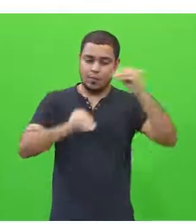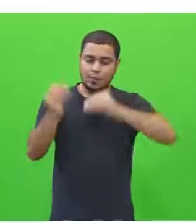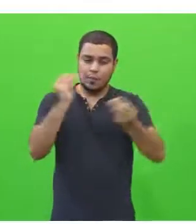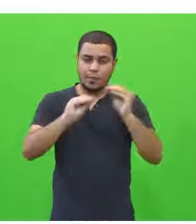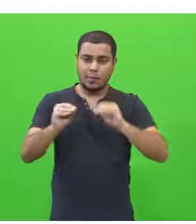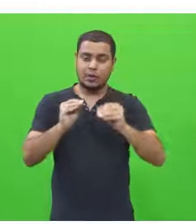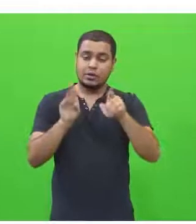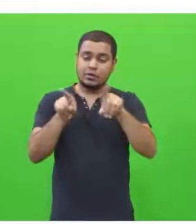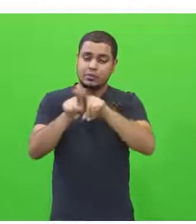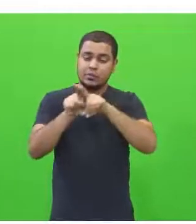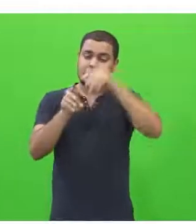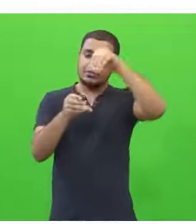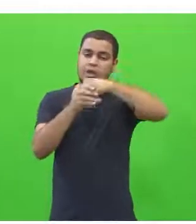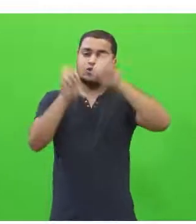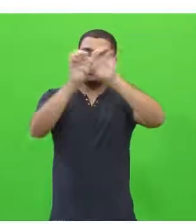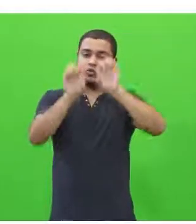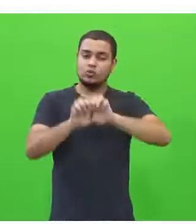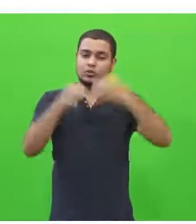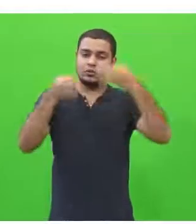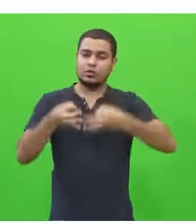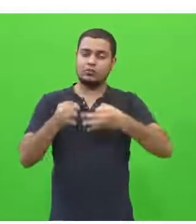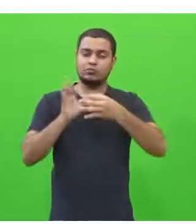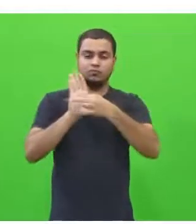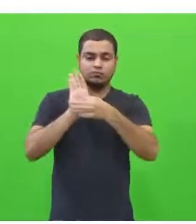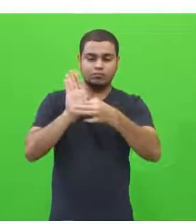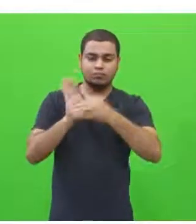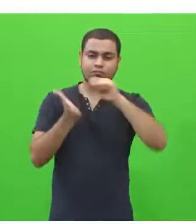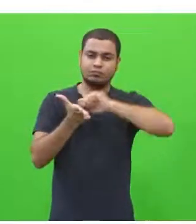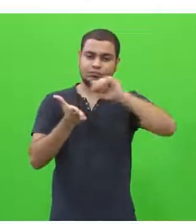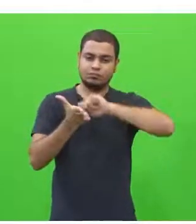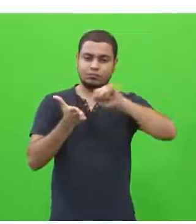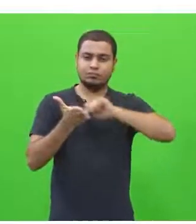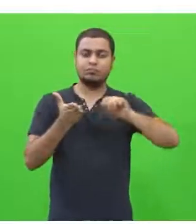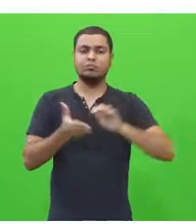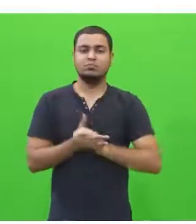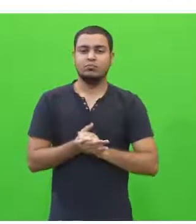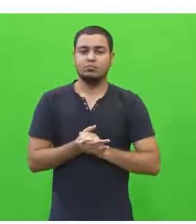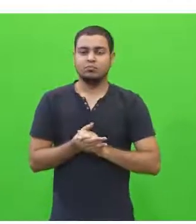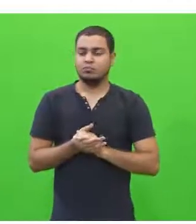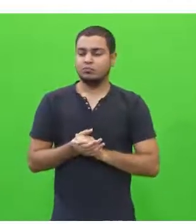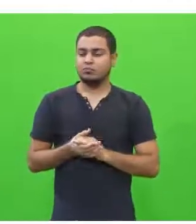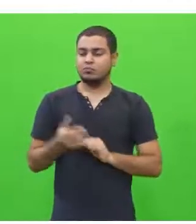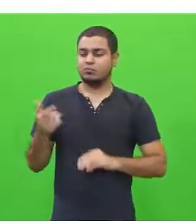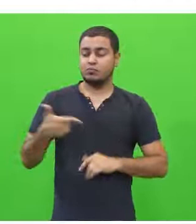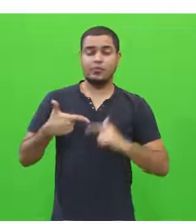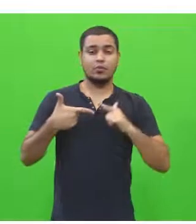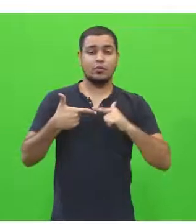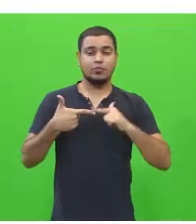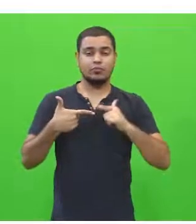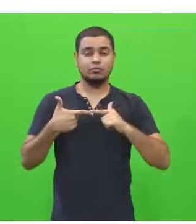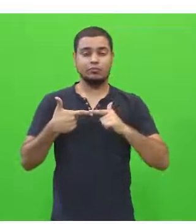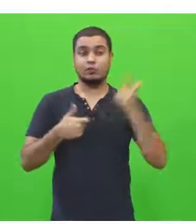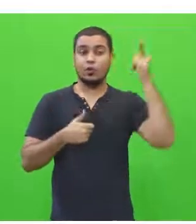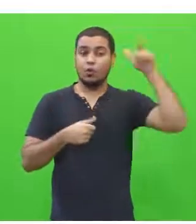estruturais do texto dissertativo argumentativo em prosa. A competência 2, ela vai ser trabalhada numa outra aula, na